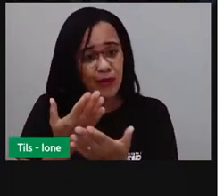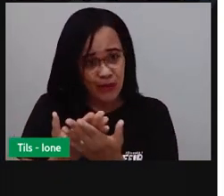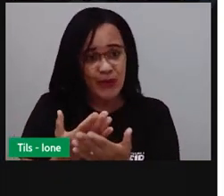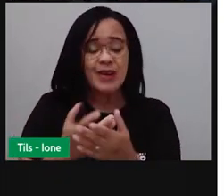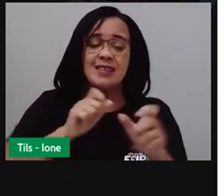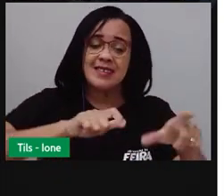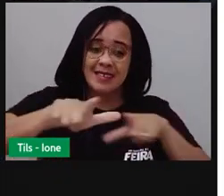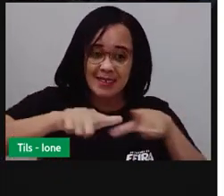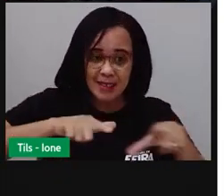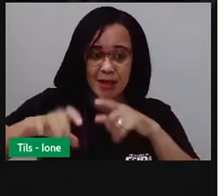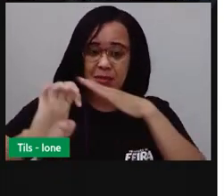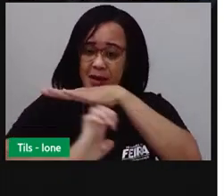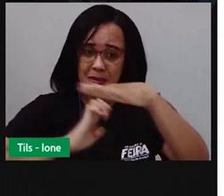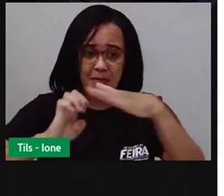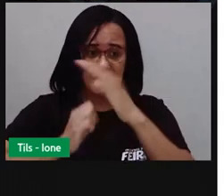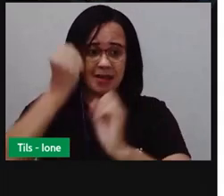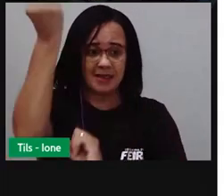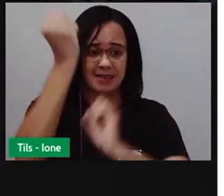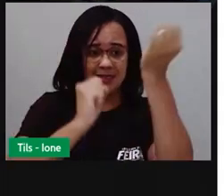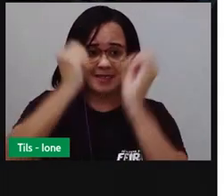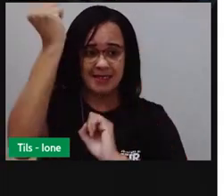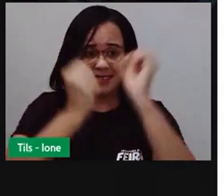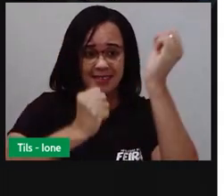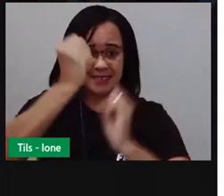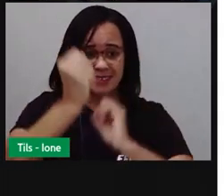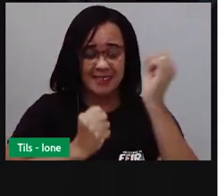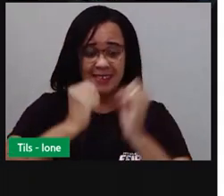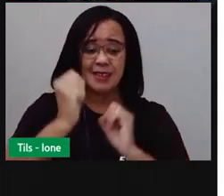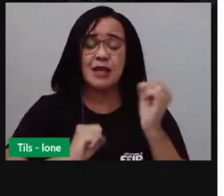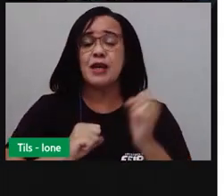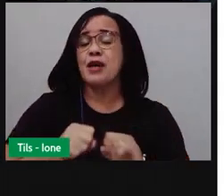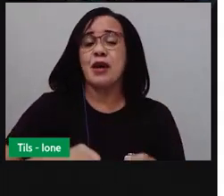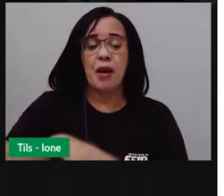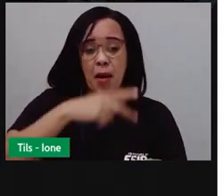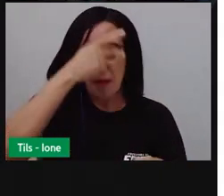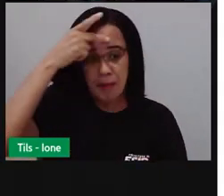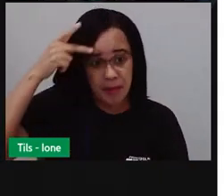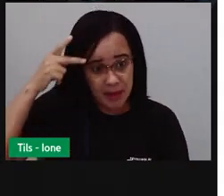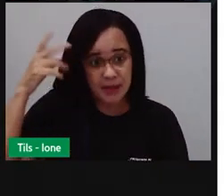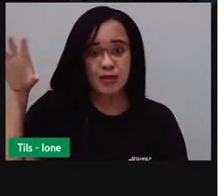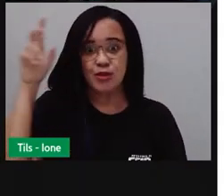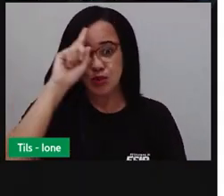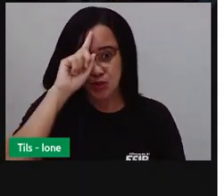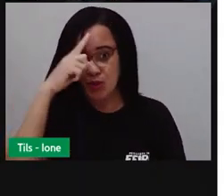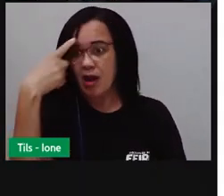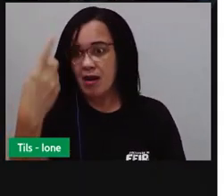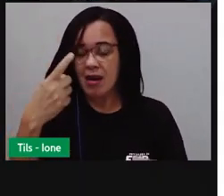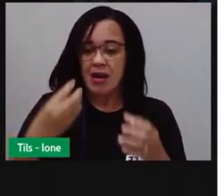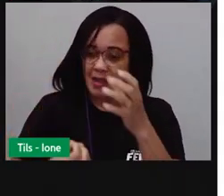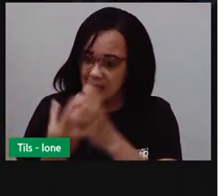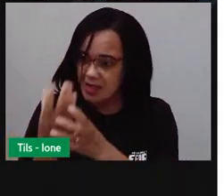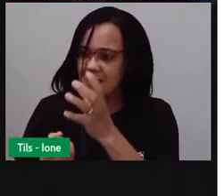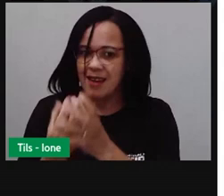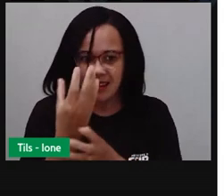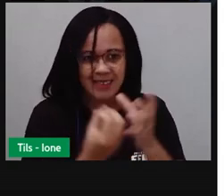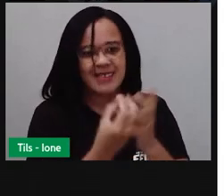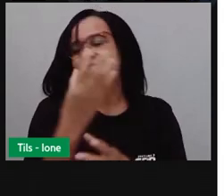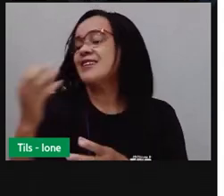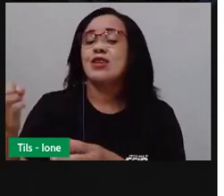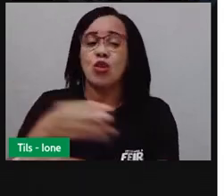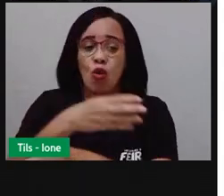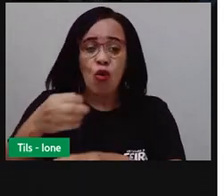em indústrias, são artistas, que desenvolvem diferentes atividades aqui no